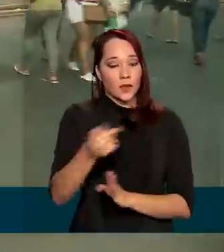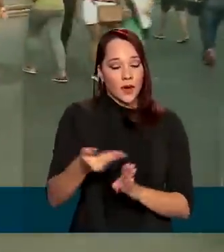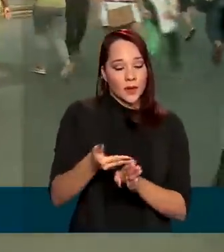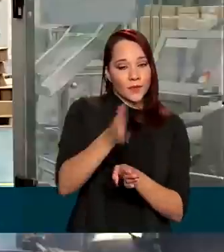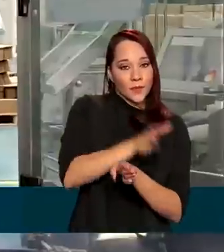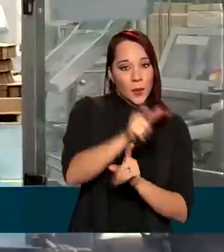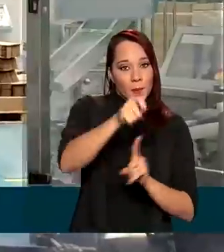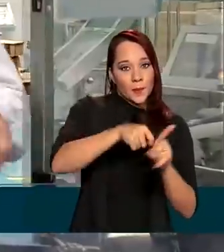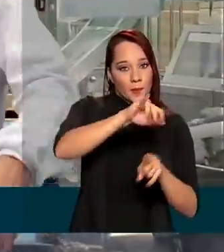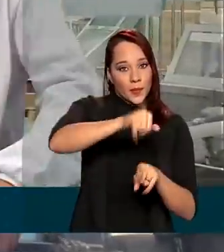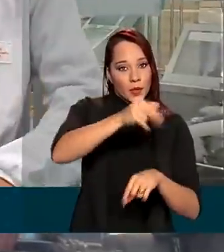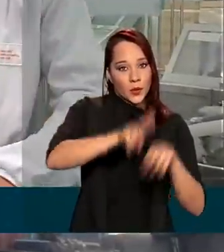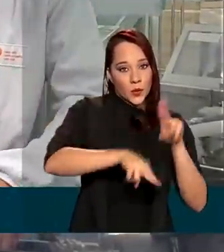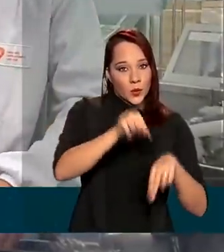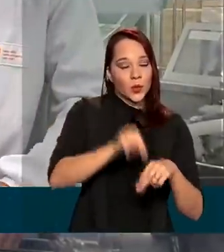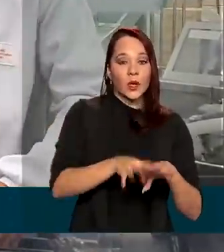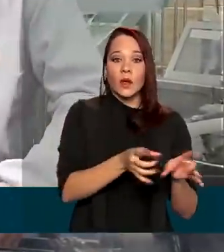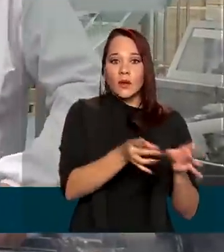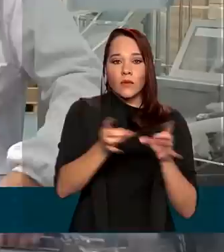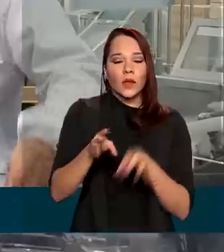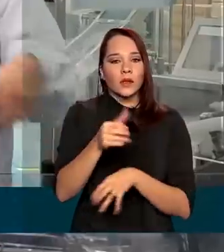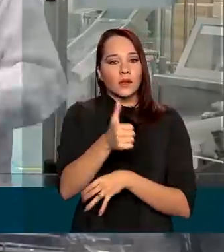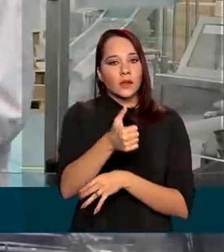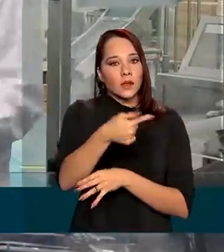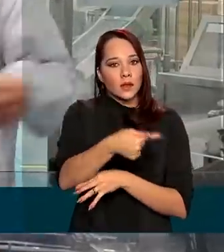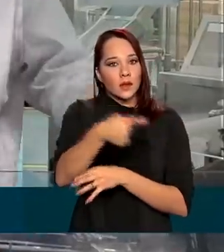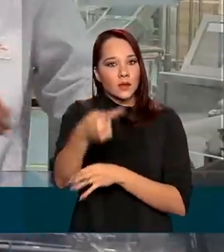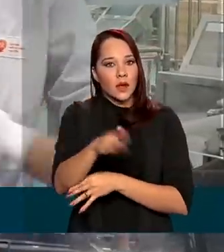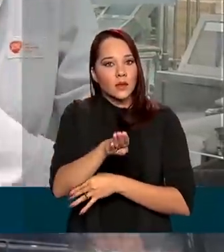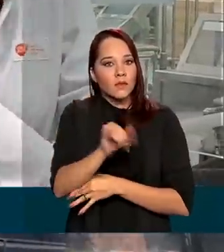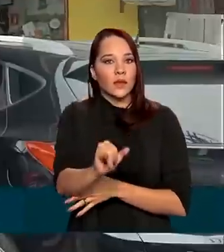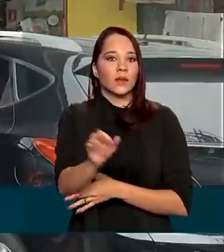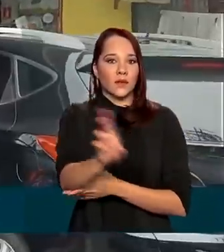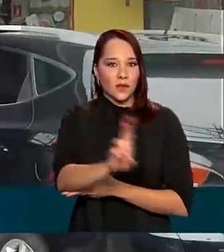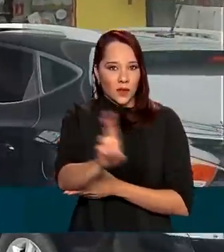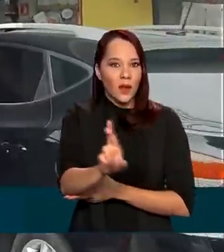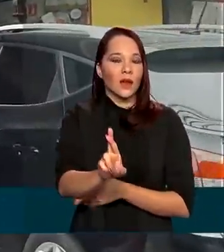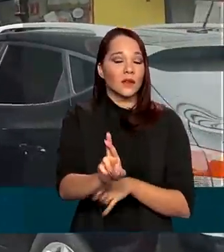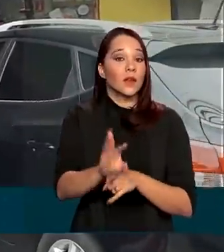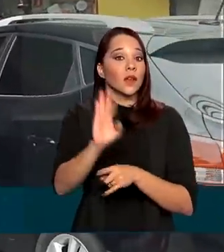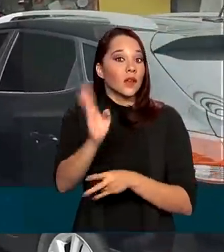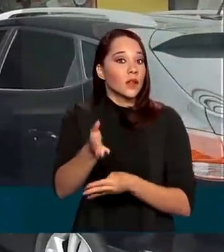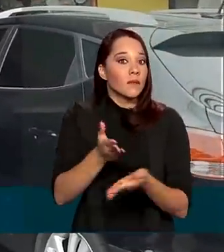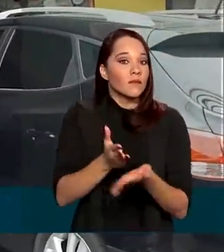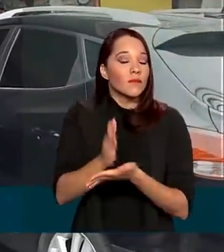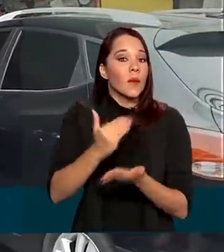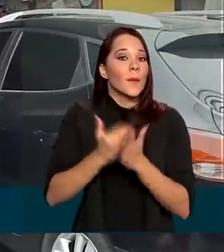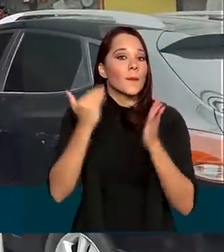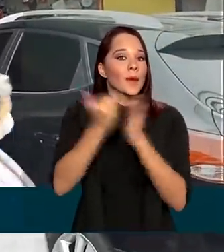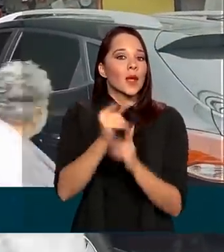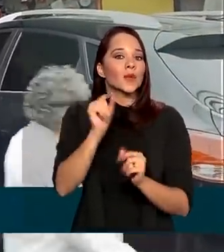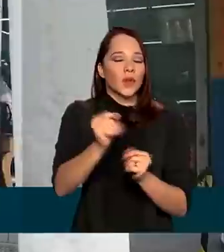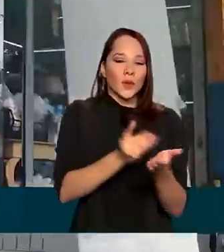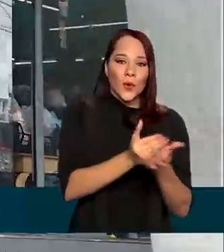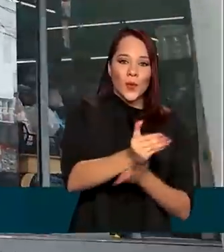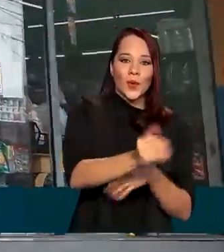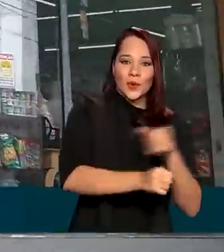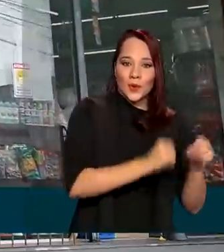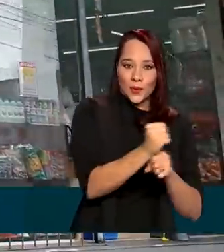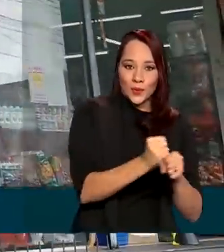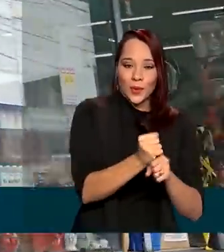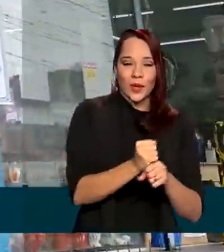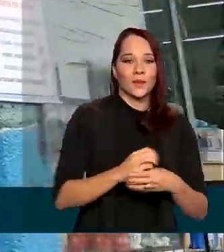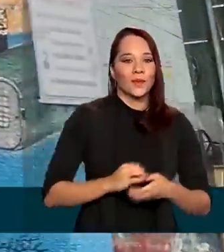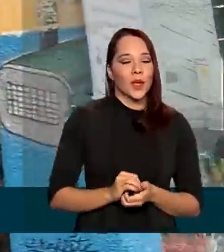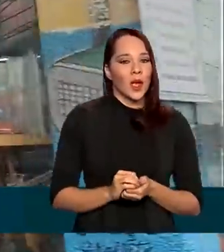vendas no país alcançaram 177 bilhões de reais e já ultrapassaram os índices do início do ano. A